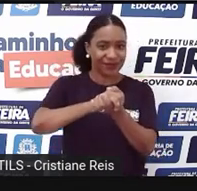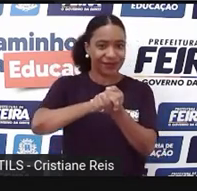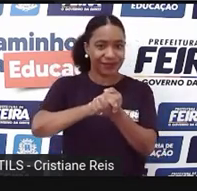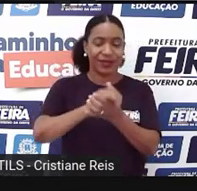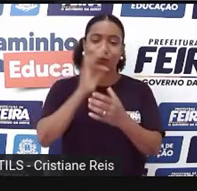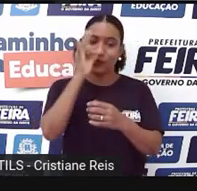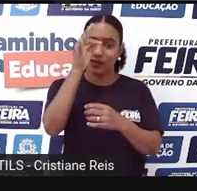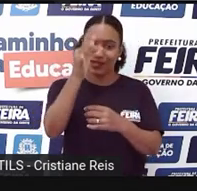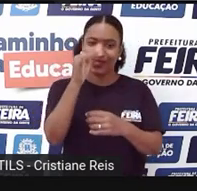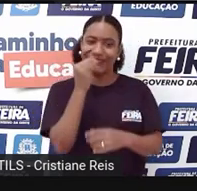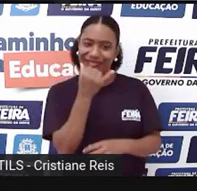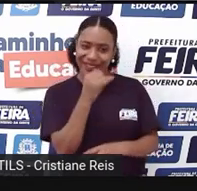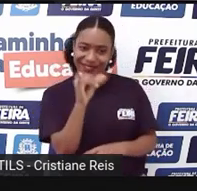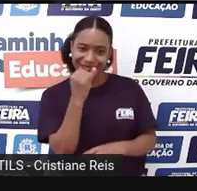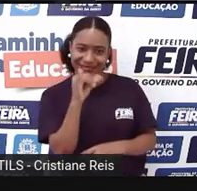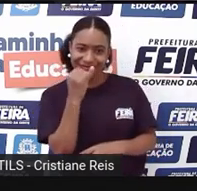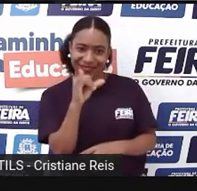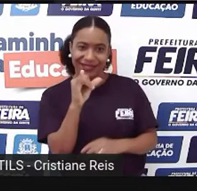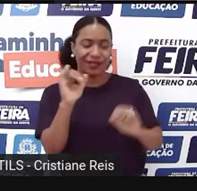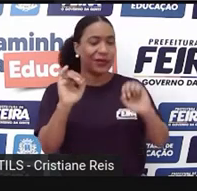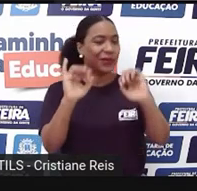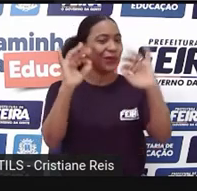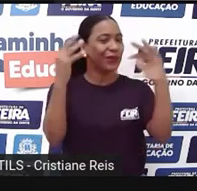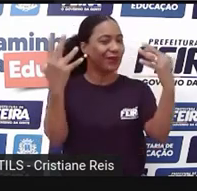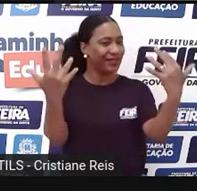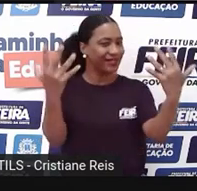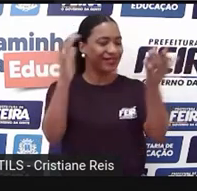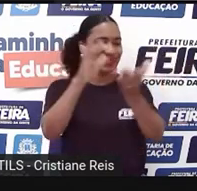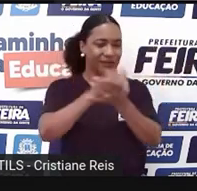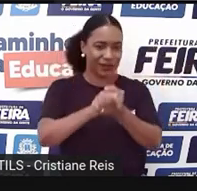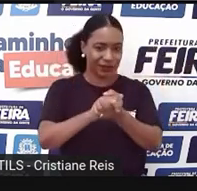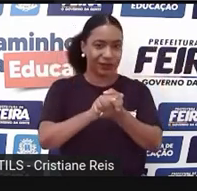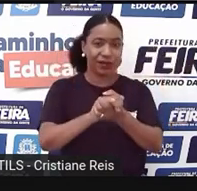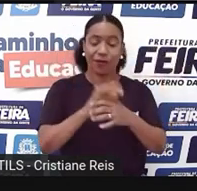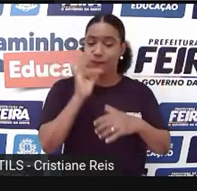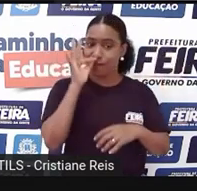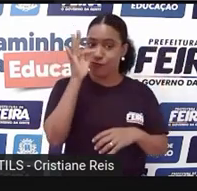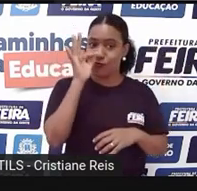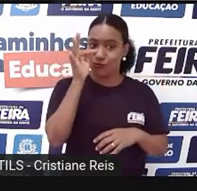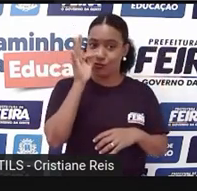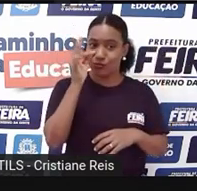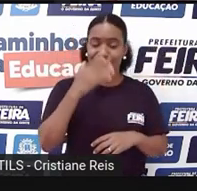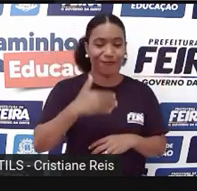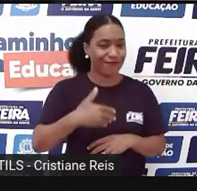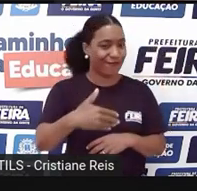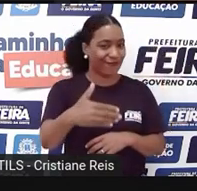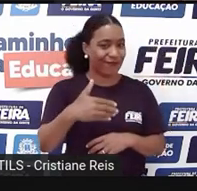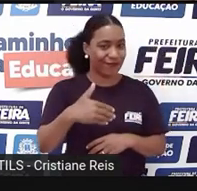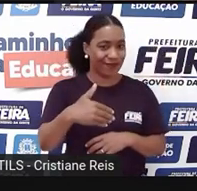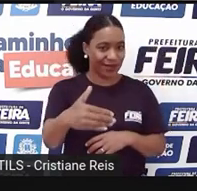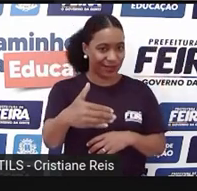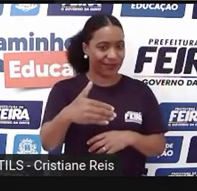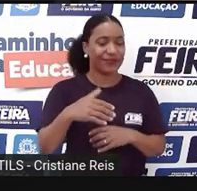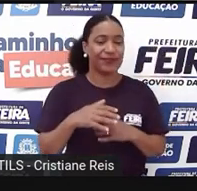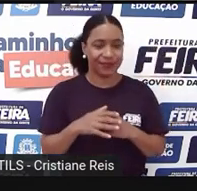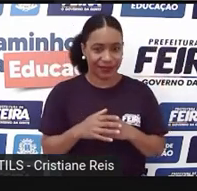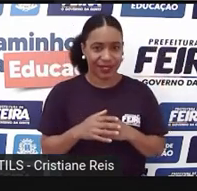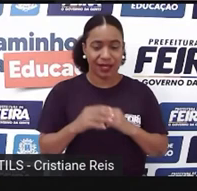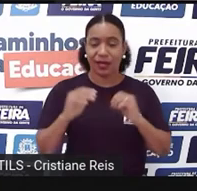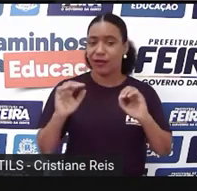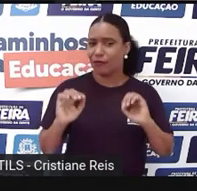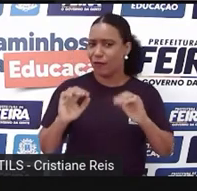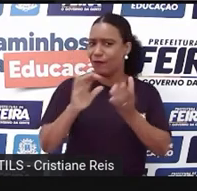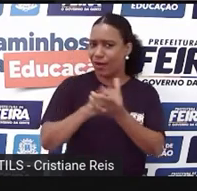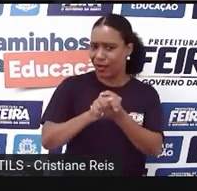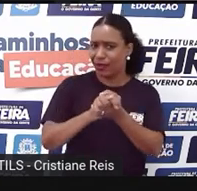chegar A Itália Então a gente Observa o que Duas ações Irão acontecer Sendo que A ação De celebrar O